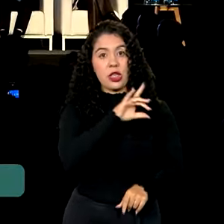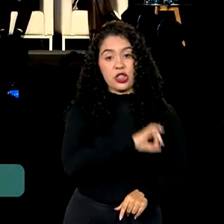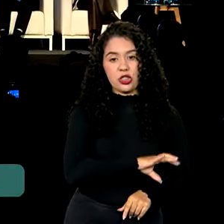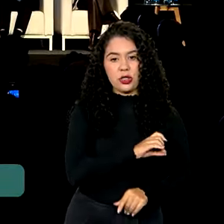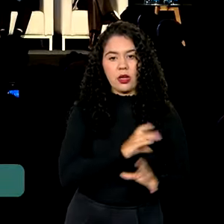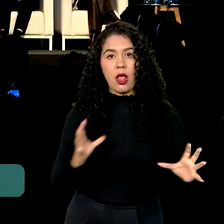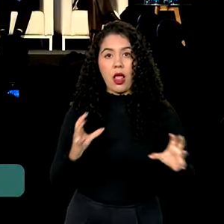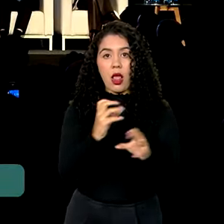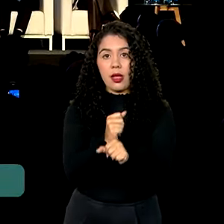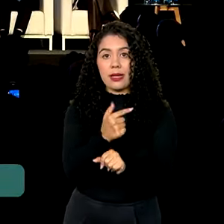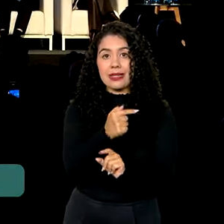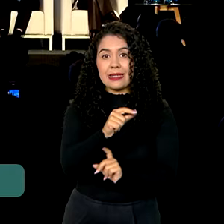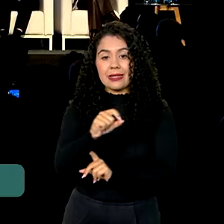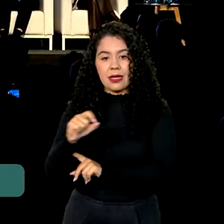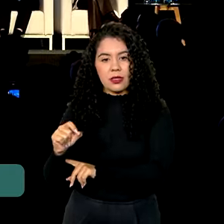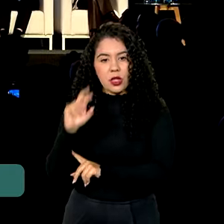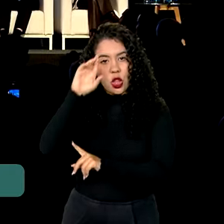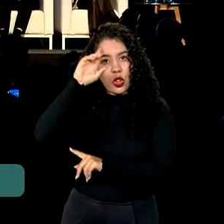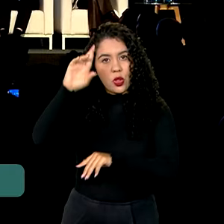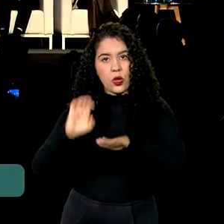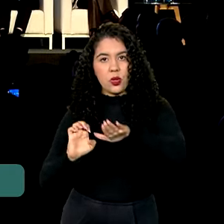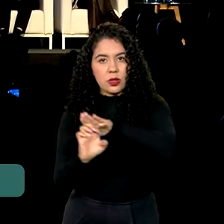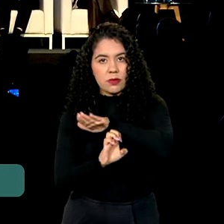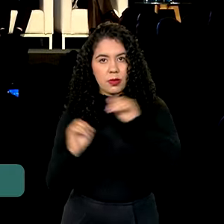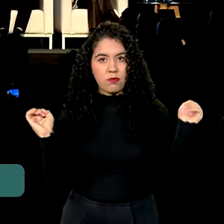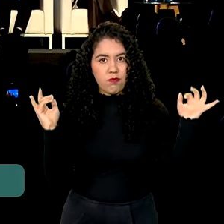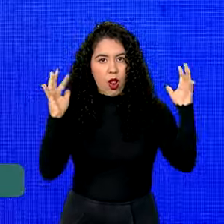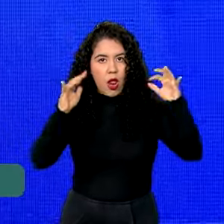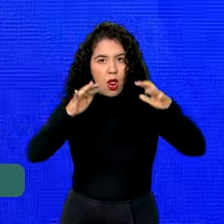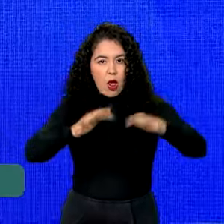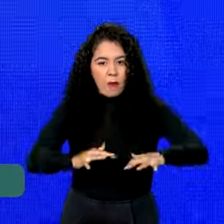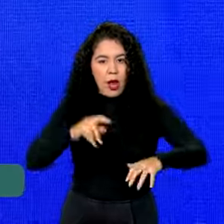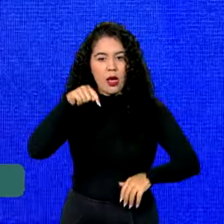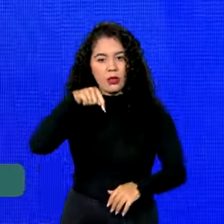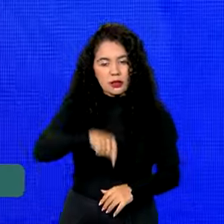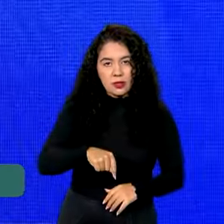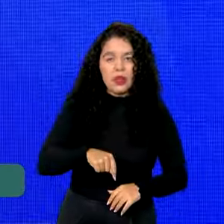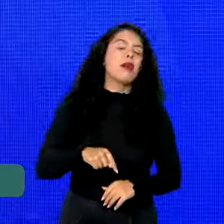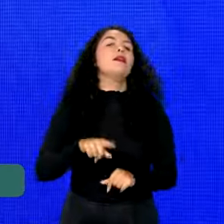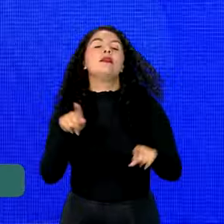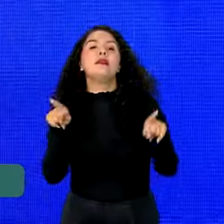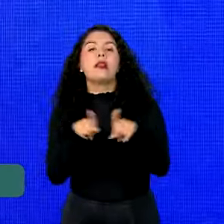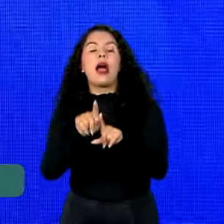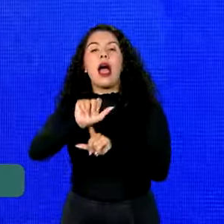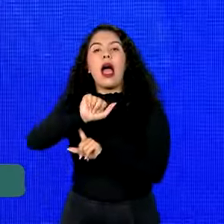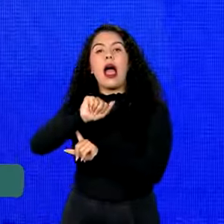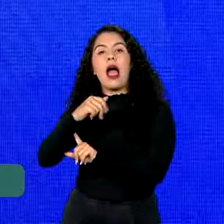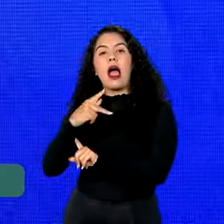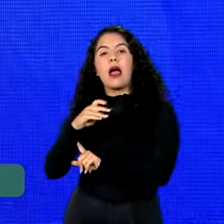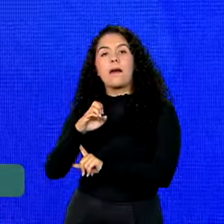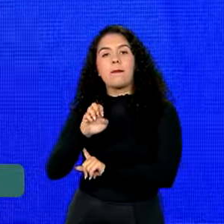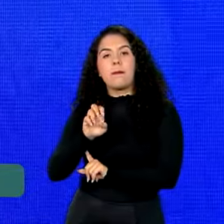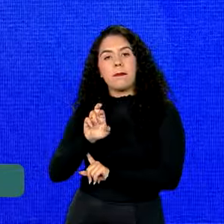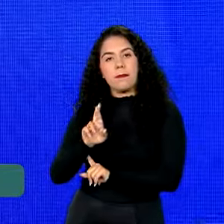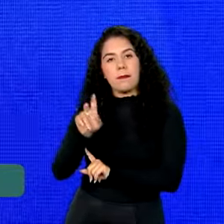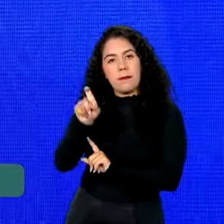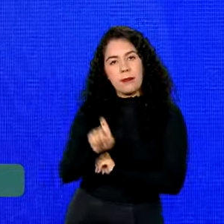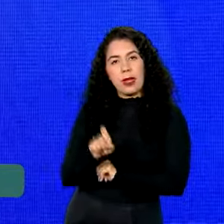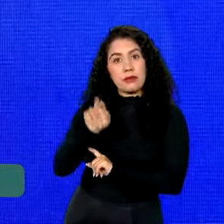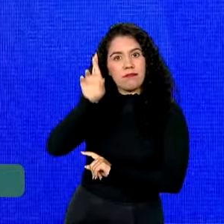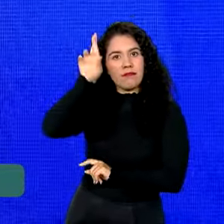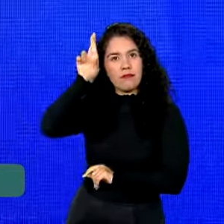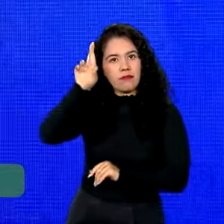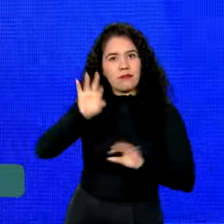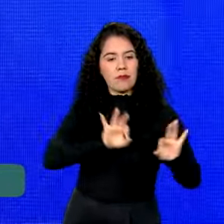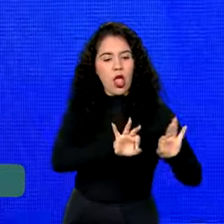700 empresários dos dois países. Organizado pela Apex Brasil, o evento foi palco